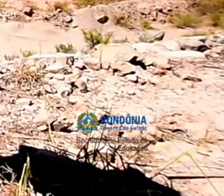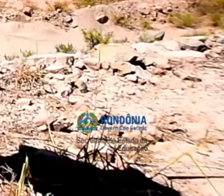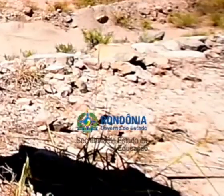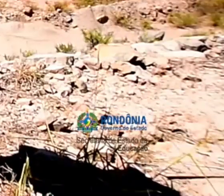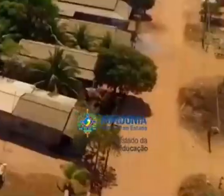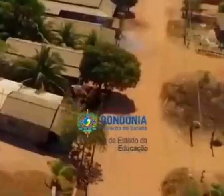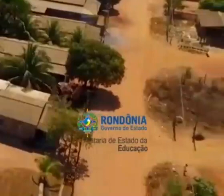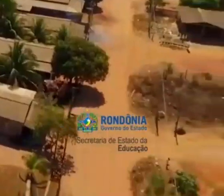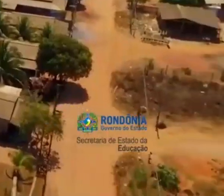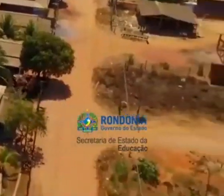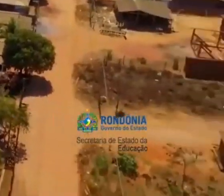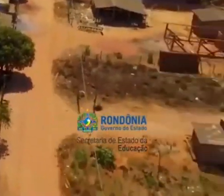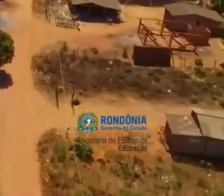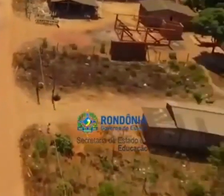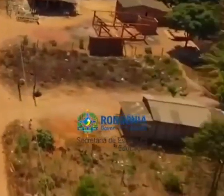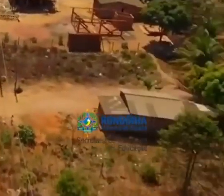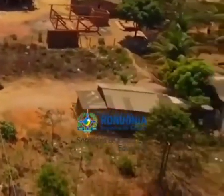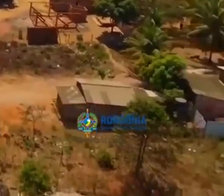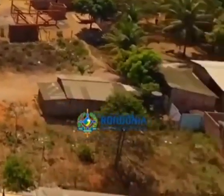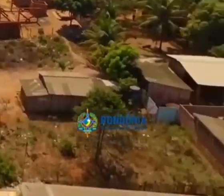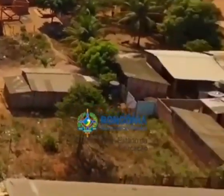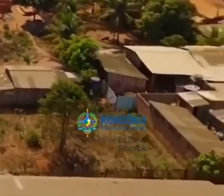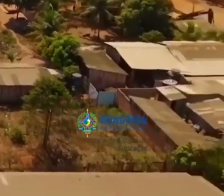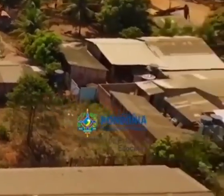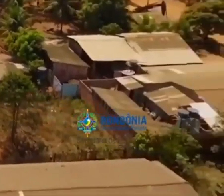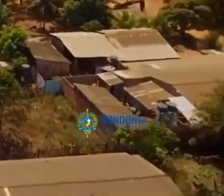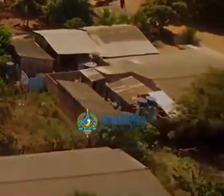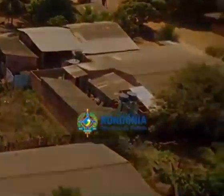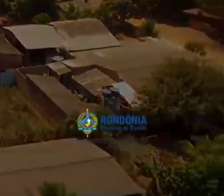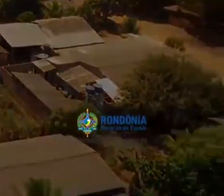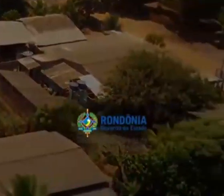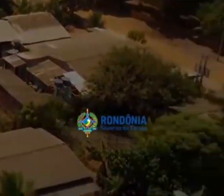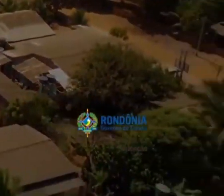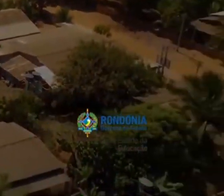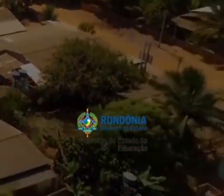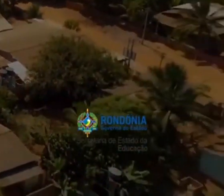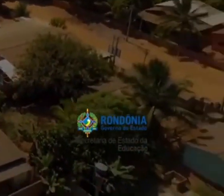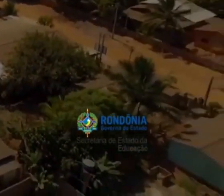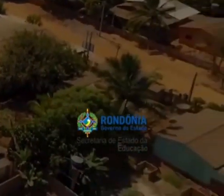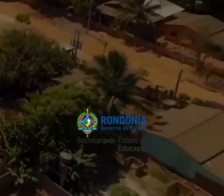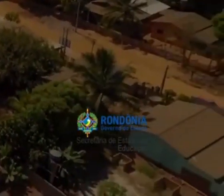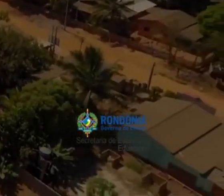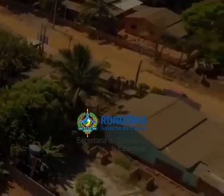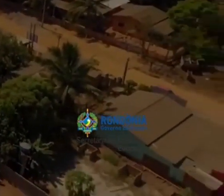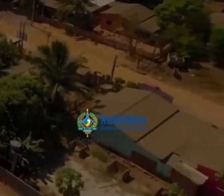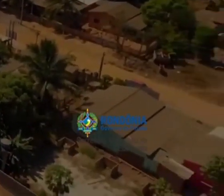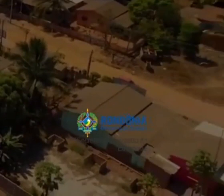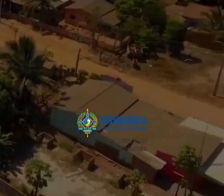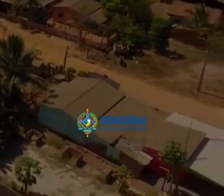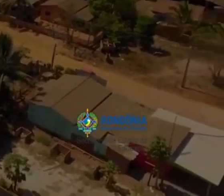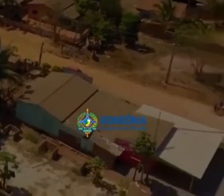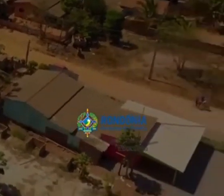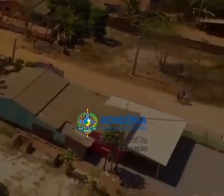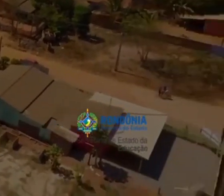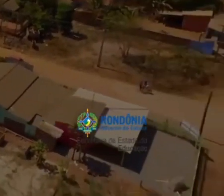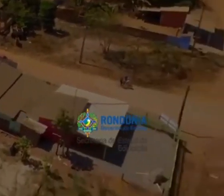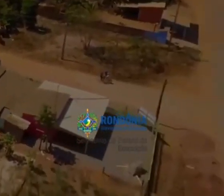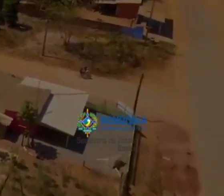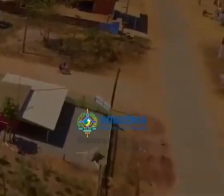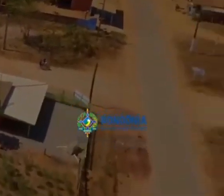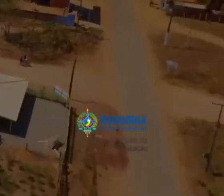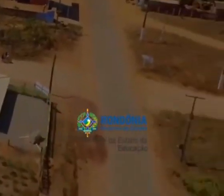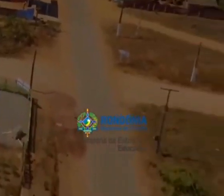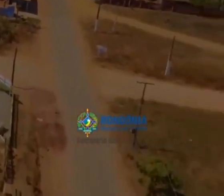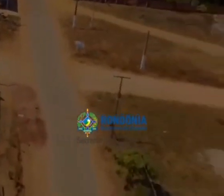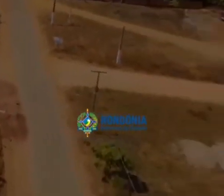da borracha. Boa parte dos seus habitantes do antigo território viviam direta ou indiretamente